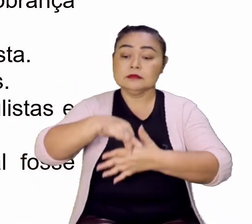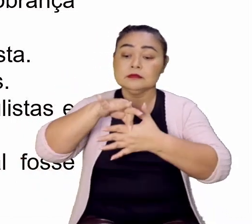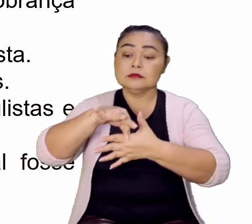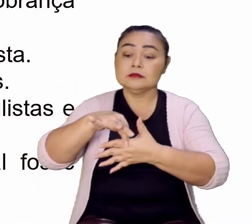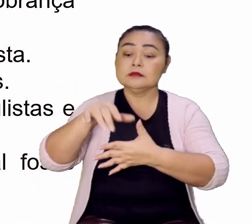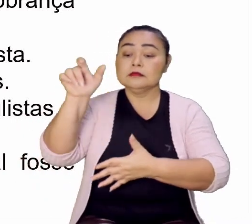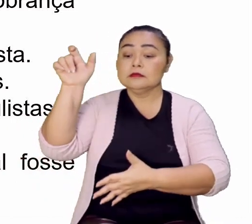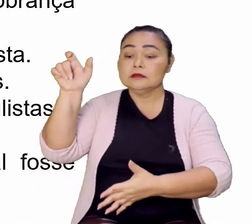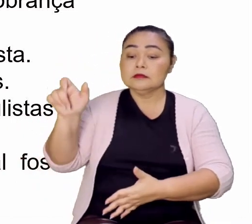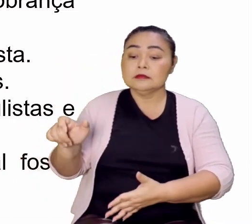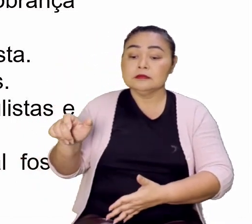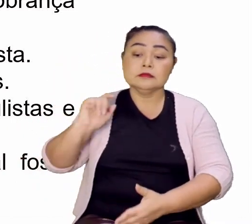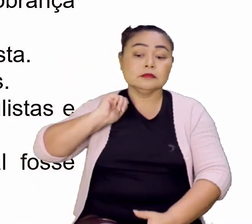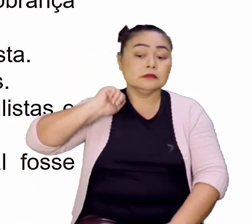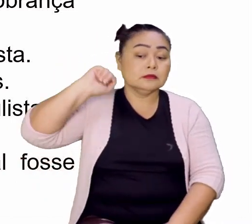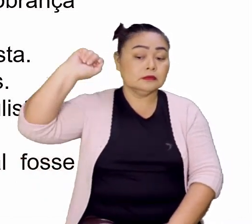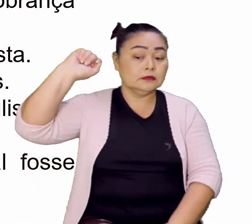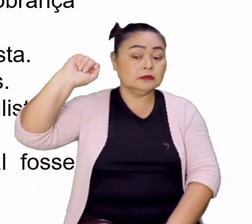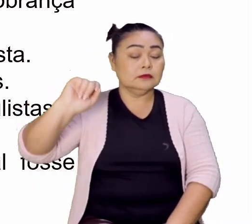líder Tiradentes.